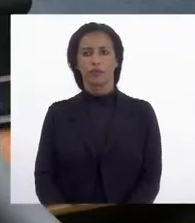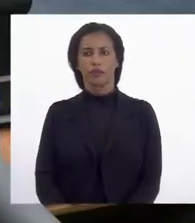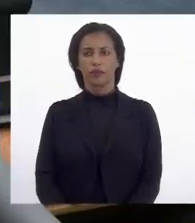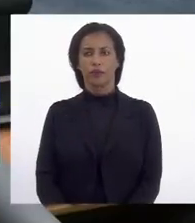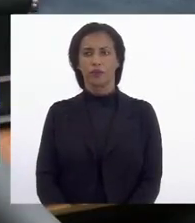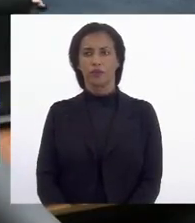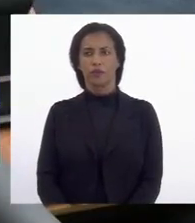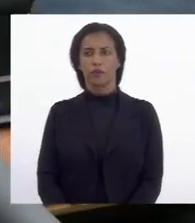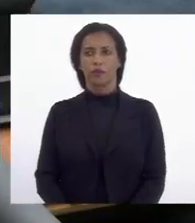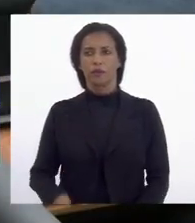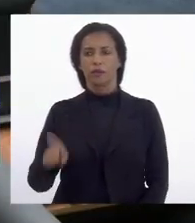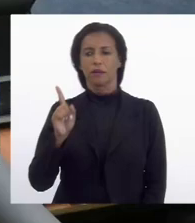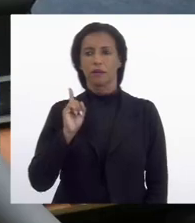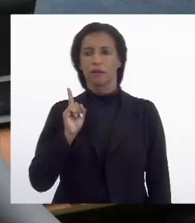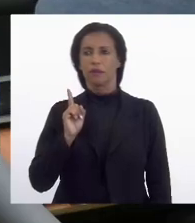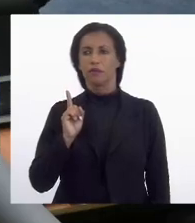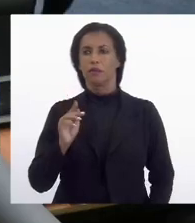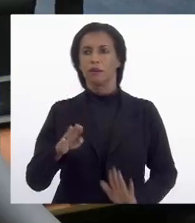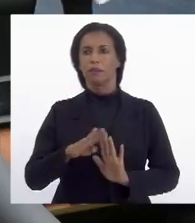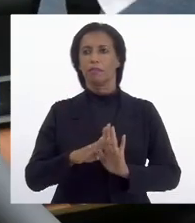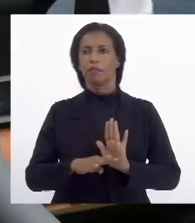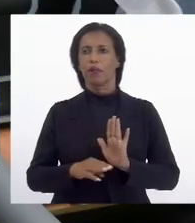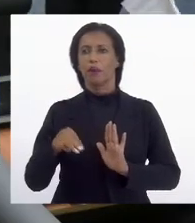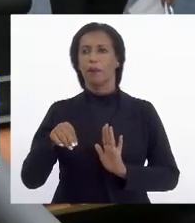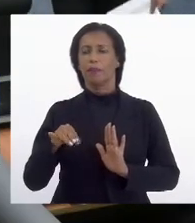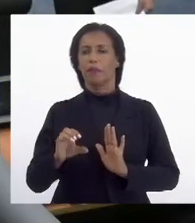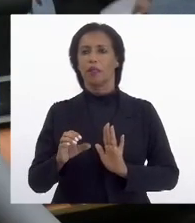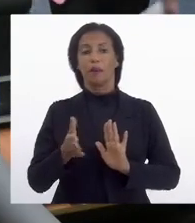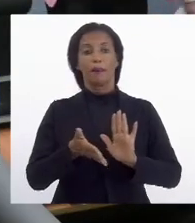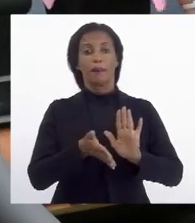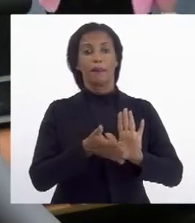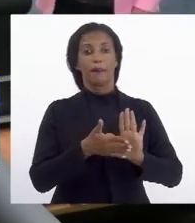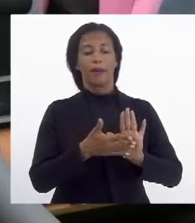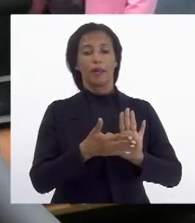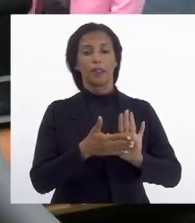Pela ordem Presidente O parecer